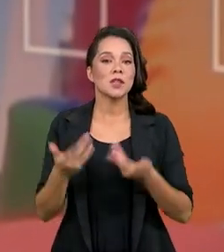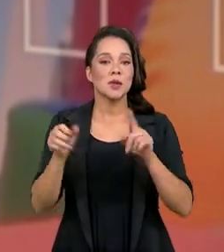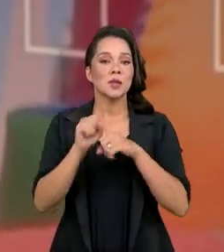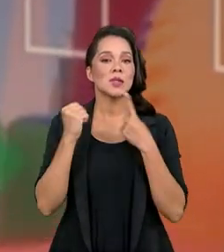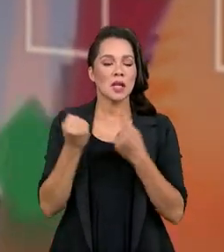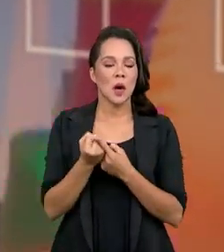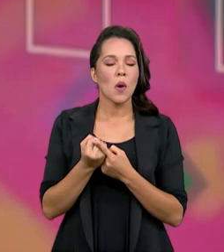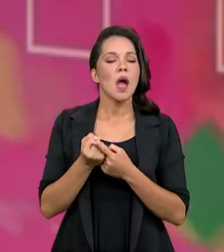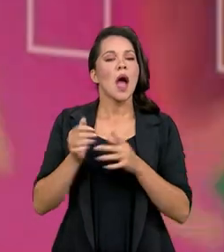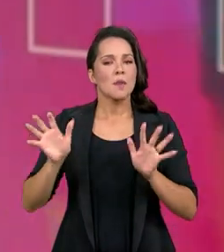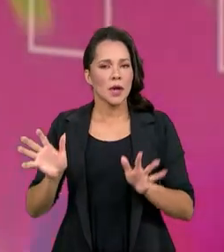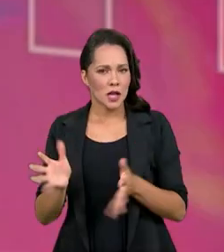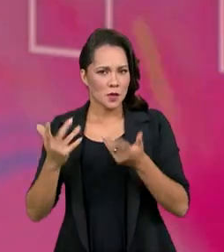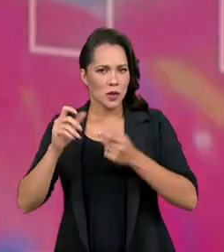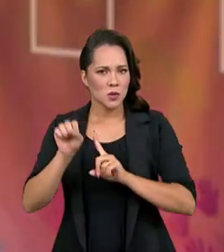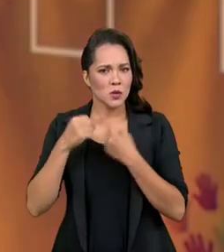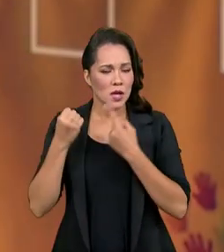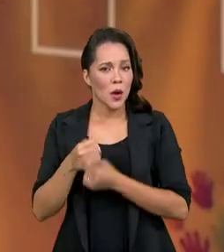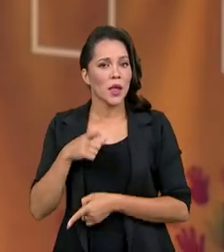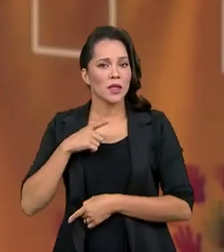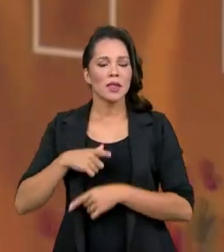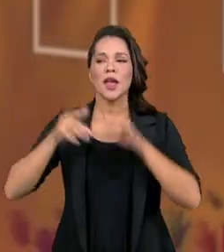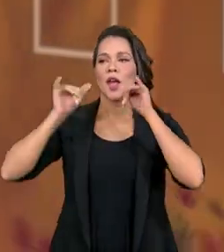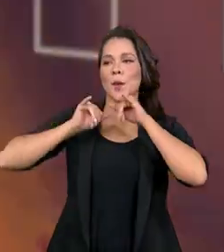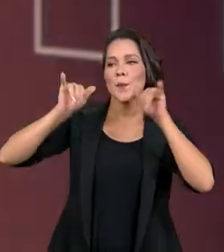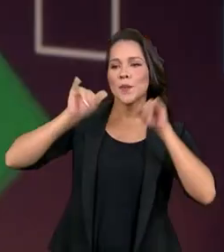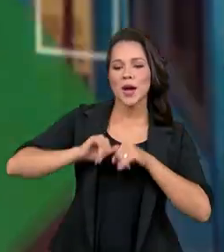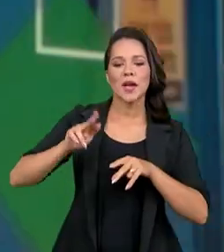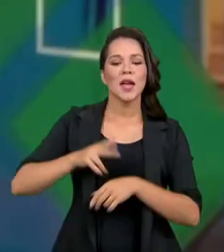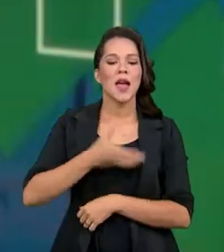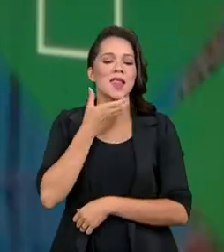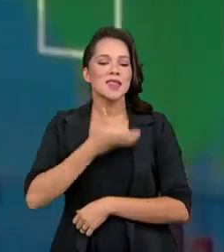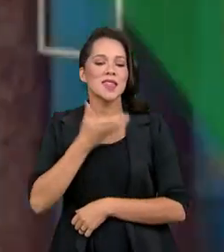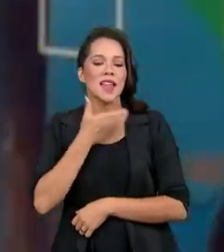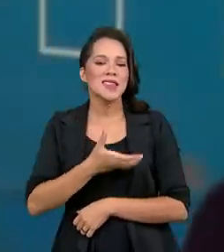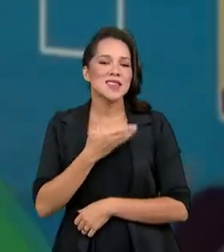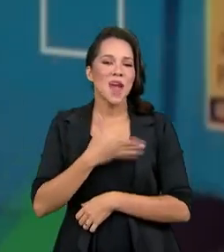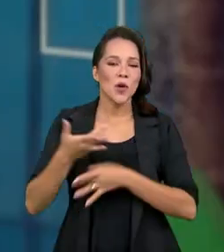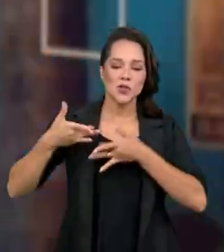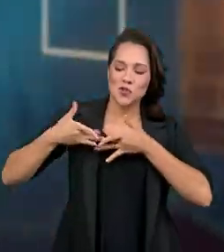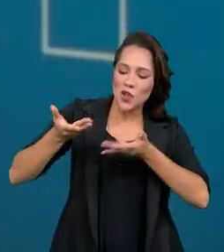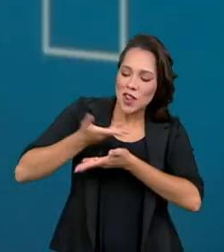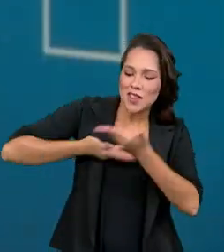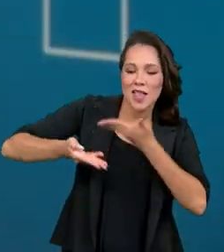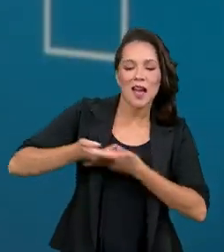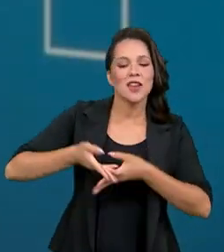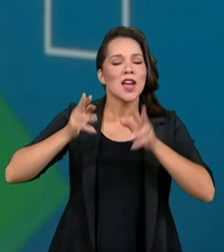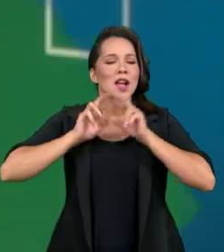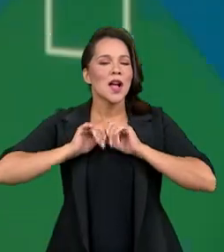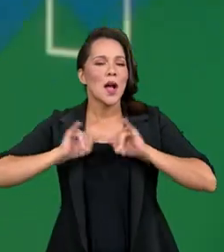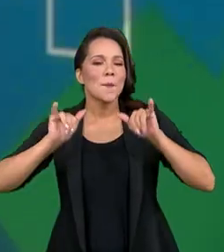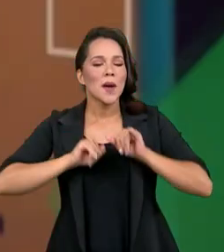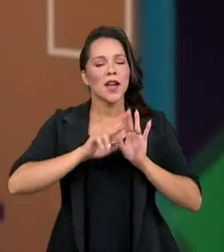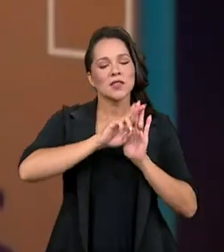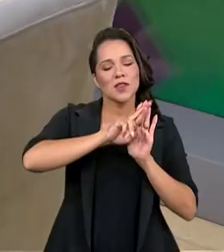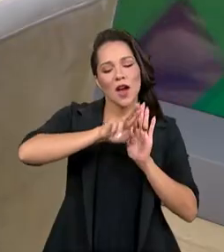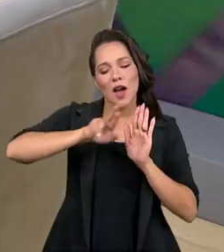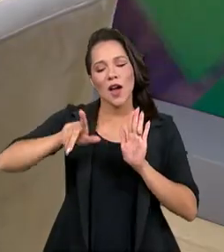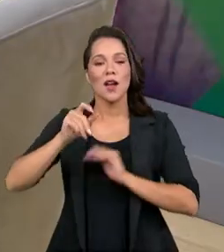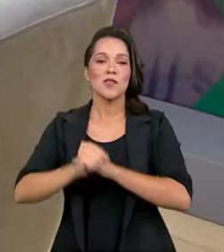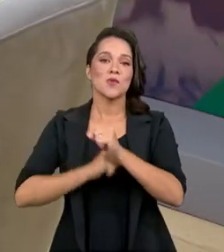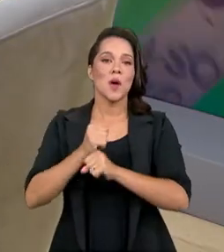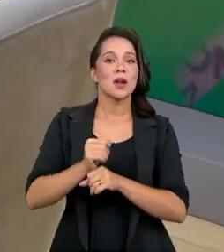Na frente de engajamento social, temos nossas campanhas, o Natal Solidário, várias campanhas ao longo do ano e algumas